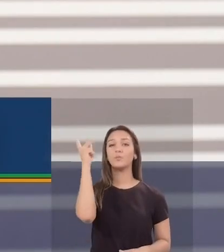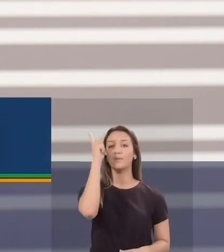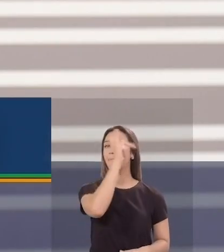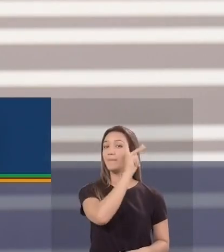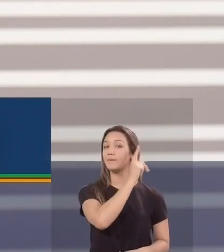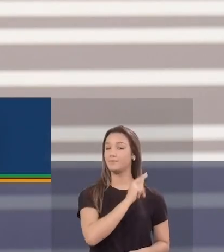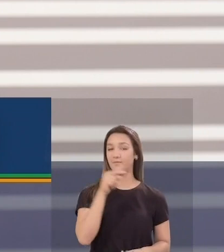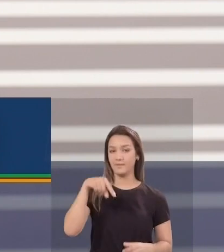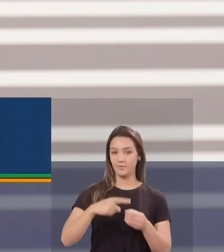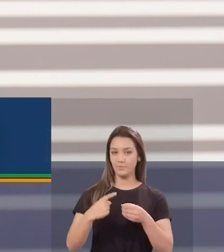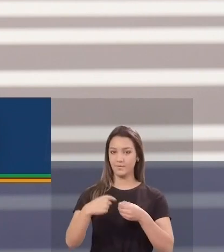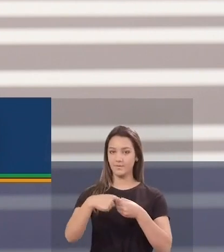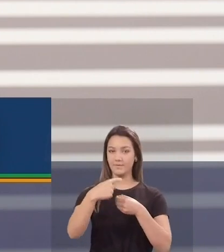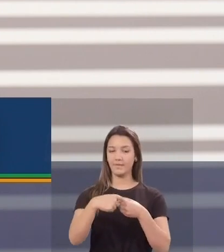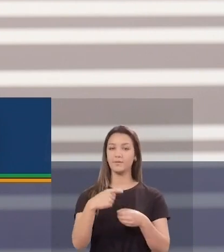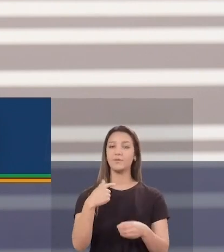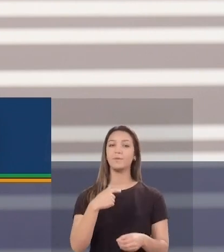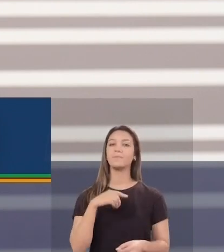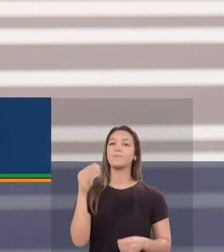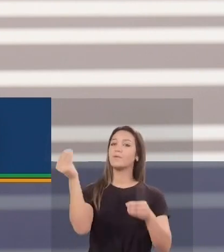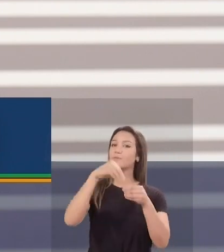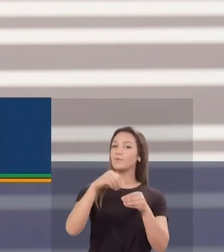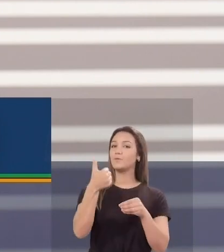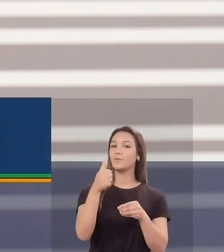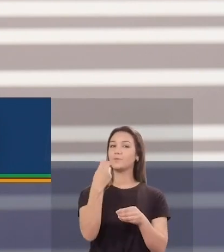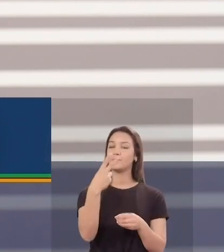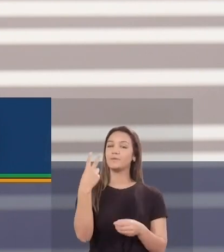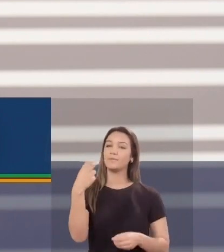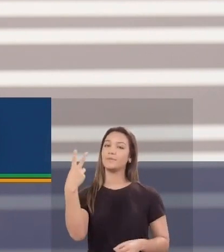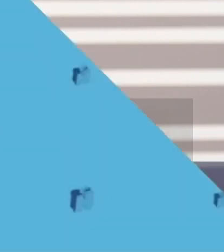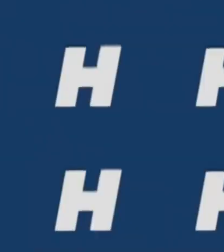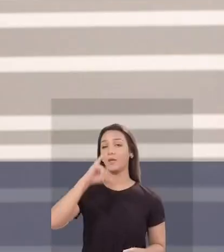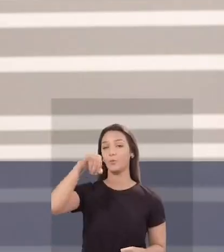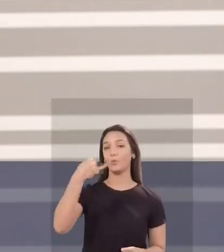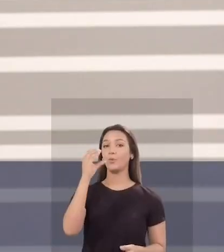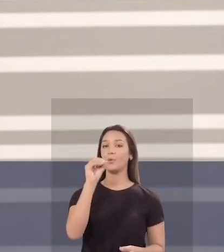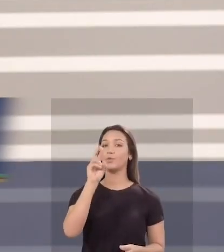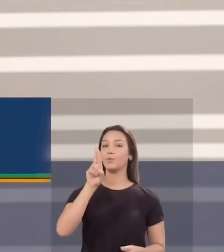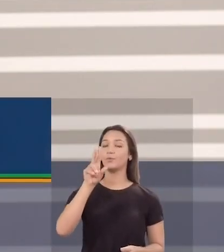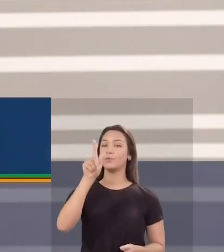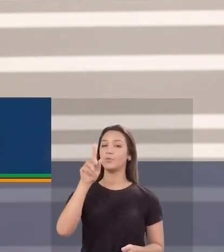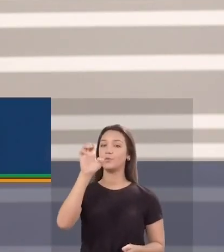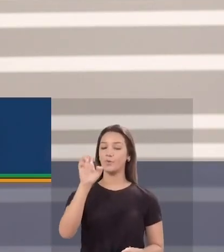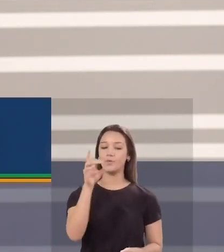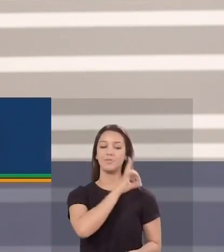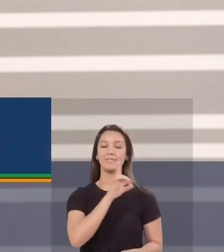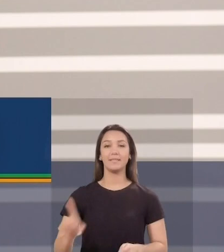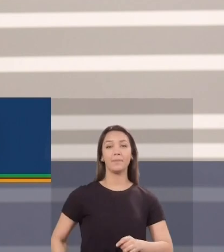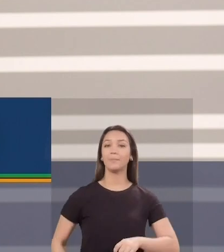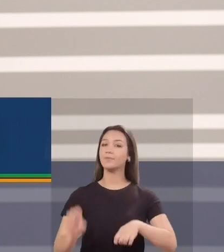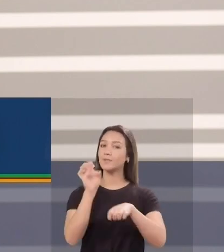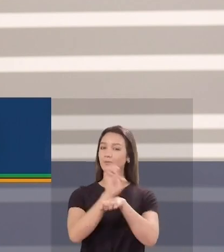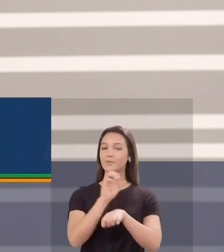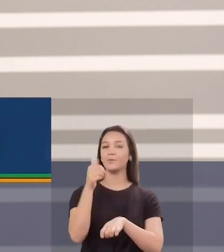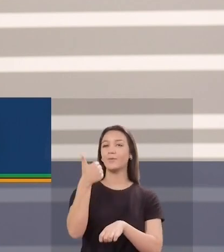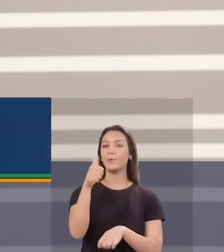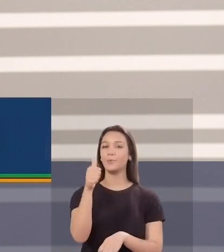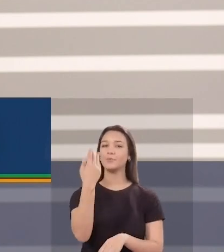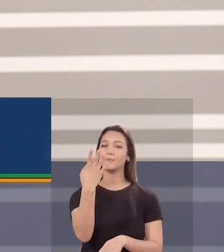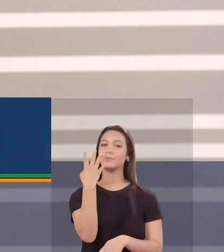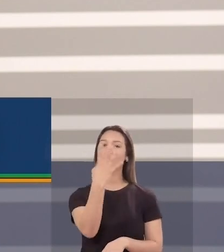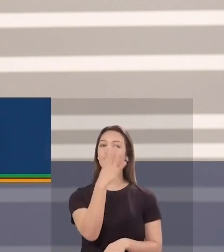-prefeita de Lajado e candidata a deputado estadual, 11222. Sou Jorge Amaral, deputado estadual,